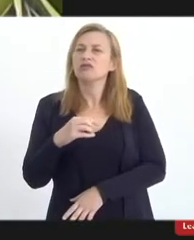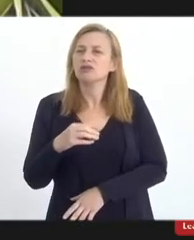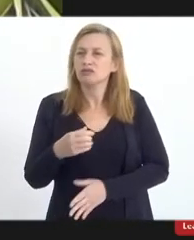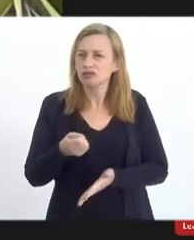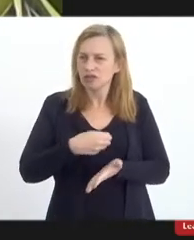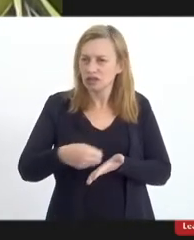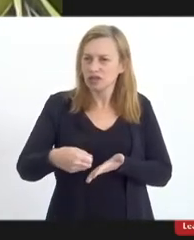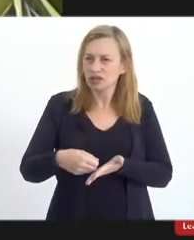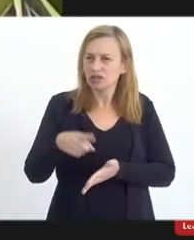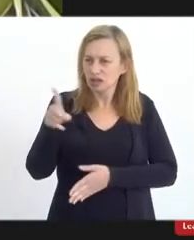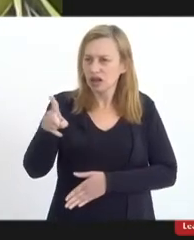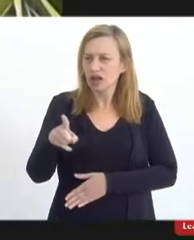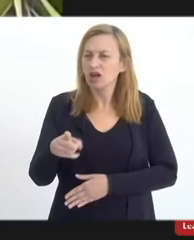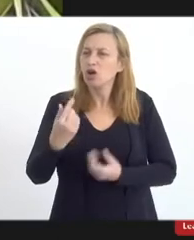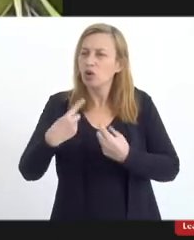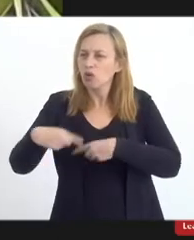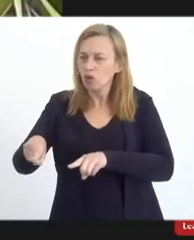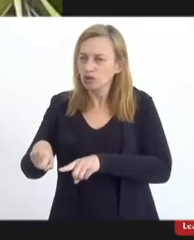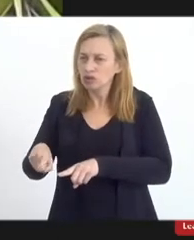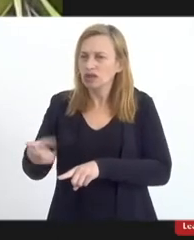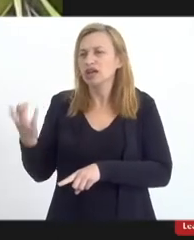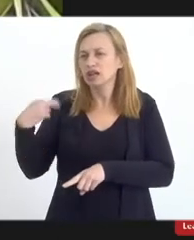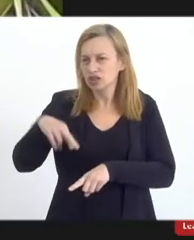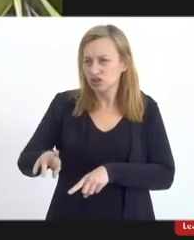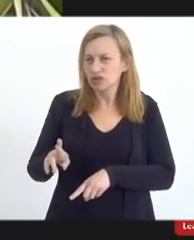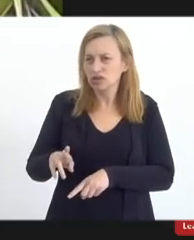contra a intolerância religiosa e agressão,